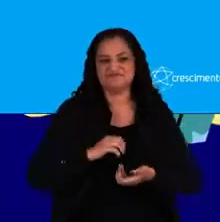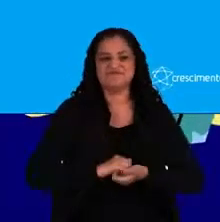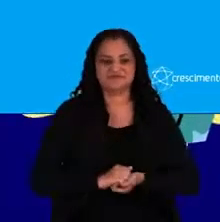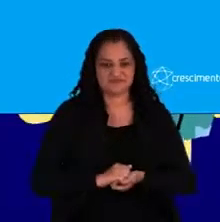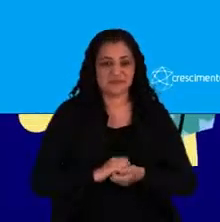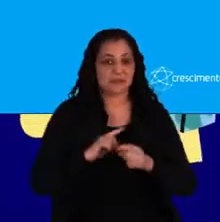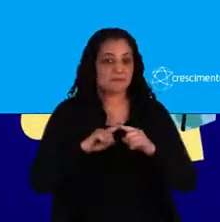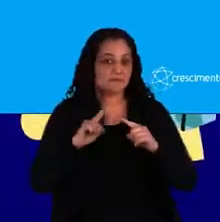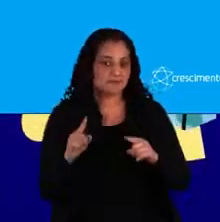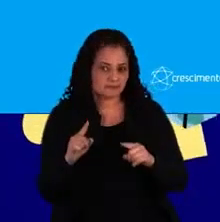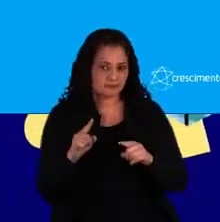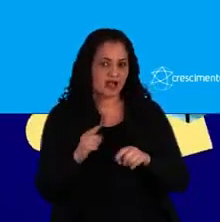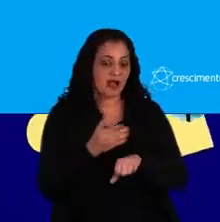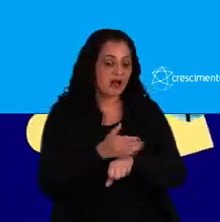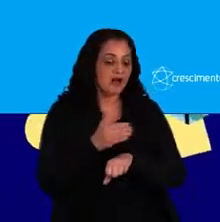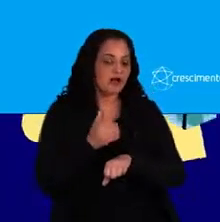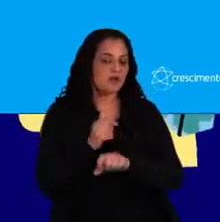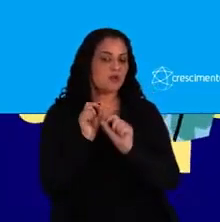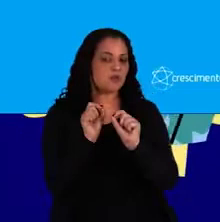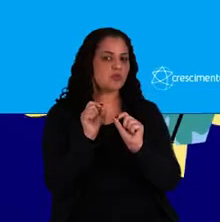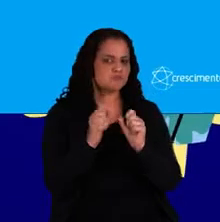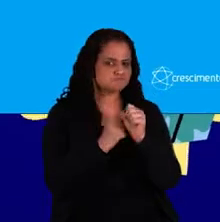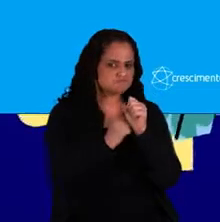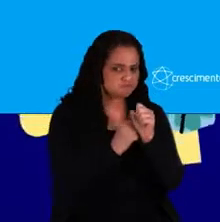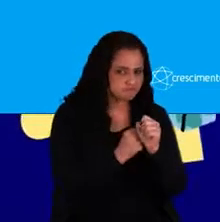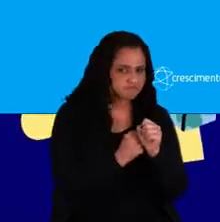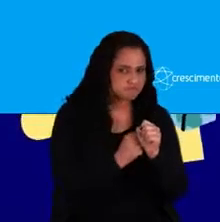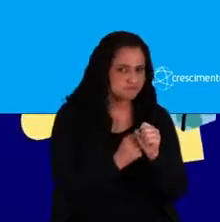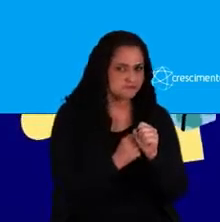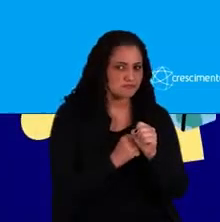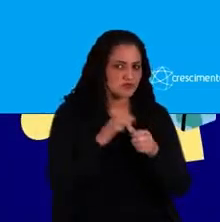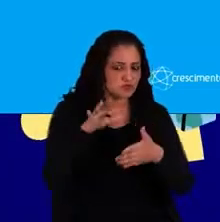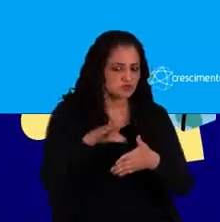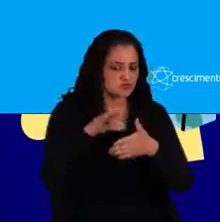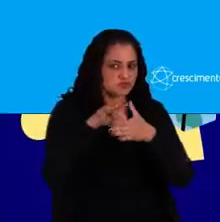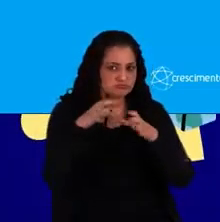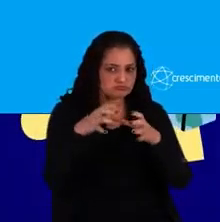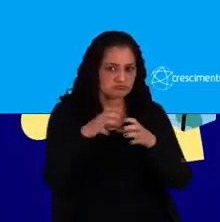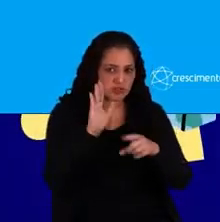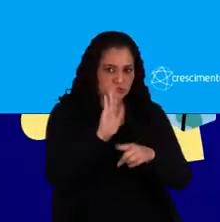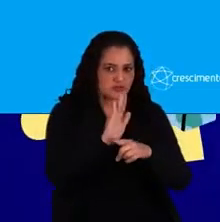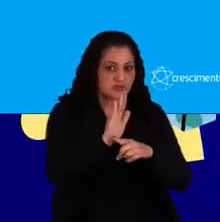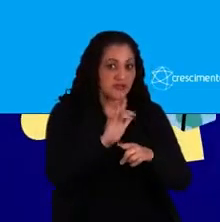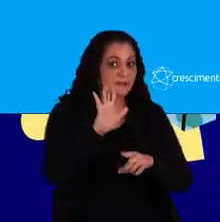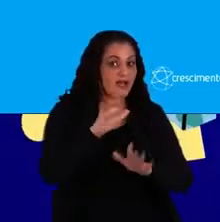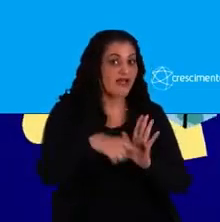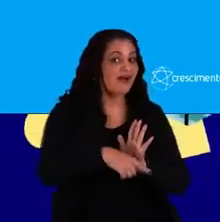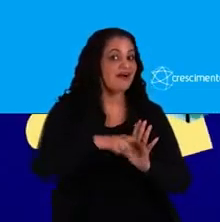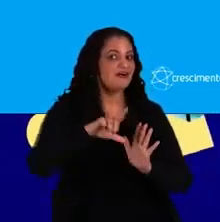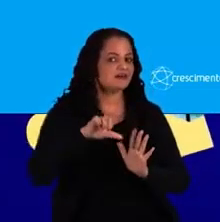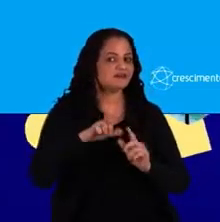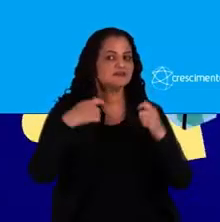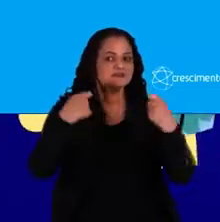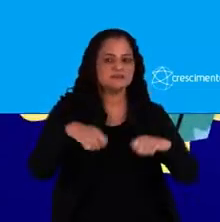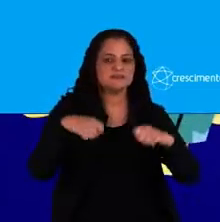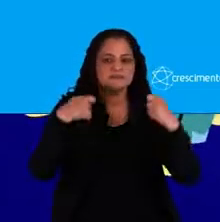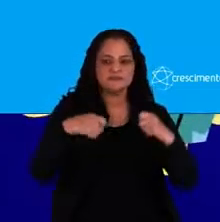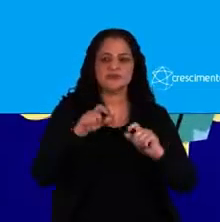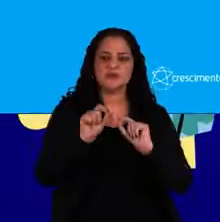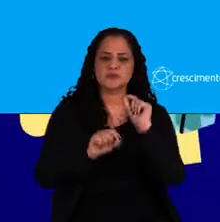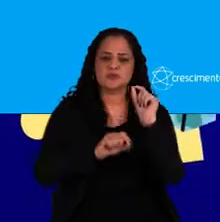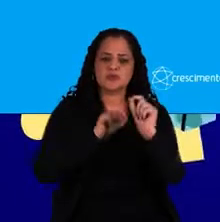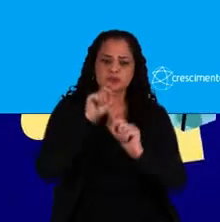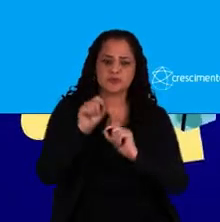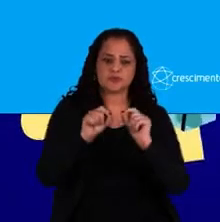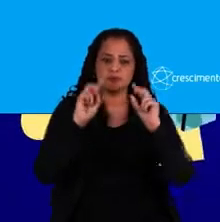E antes de pudermos dar um suporte para o nosso time enquanto líderes, nós também precisamos olhar como que a